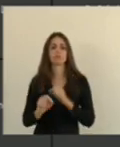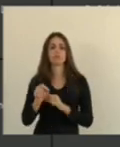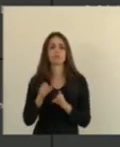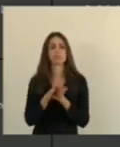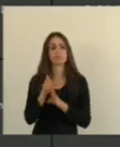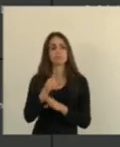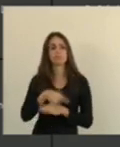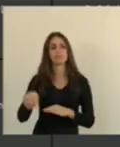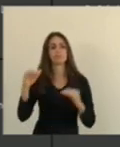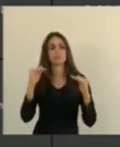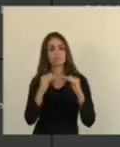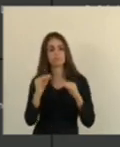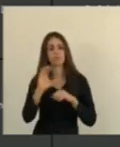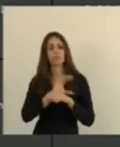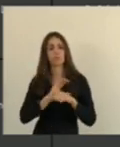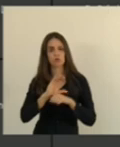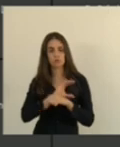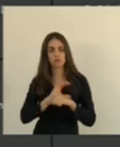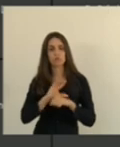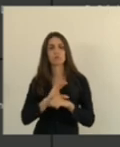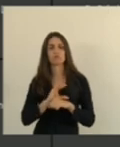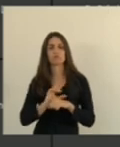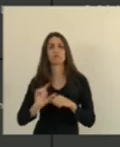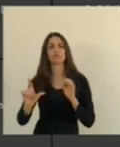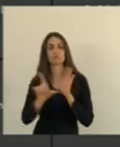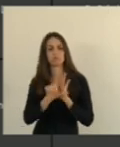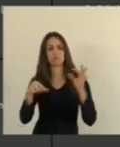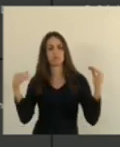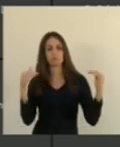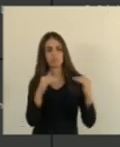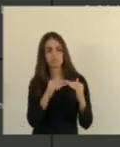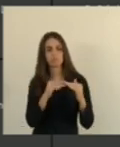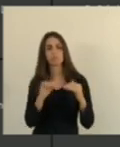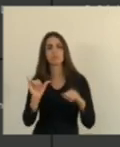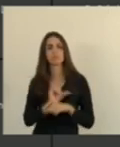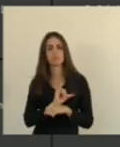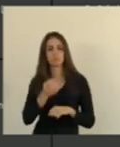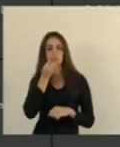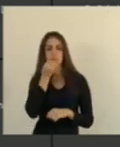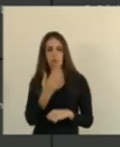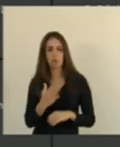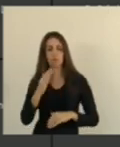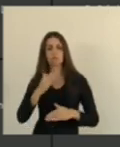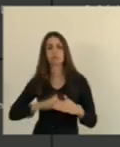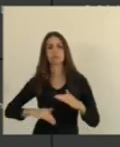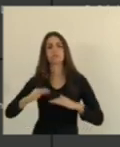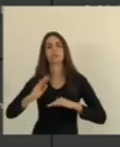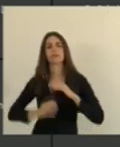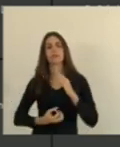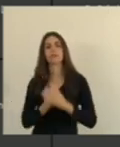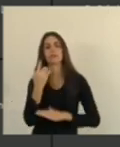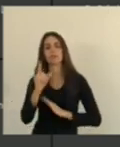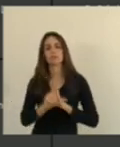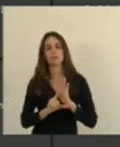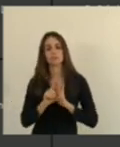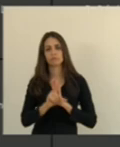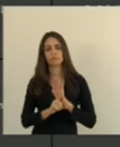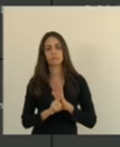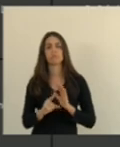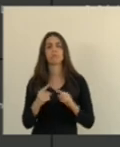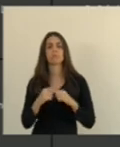constitucionalidade legalidade e juridicidade hipotécnica legislativa do projeto de lei 405